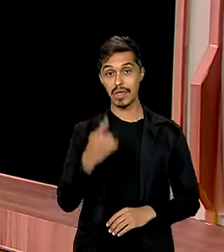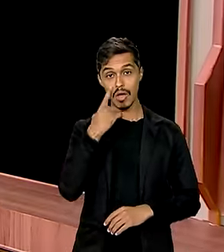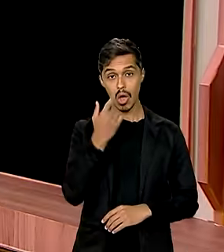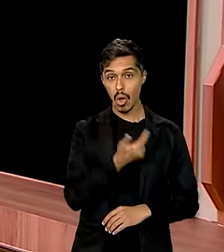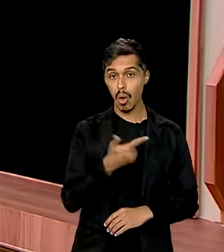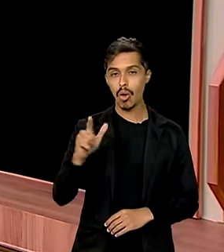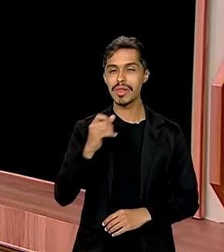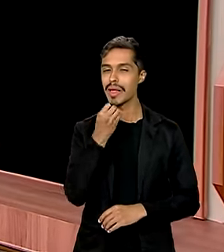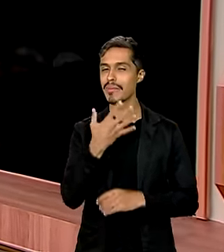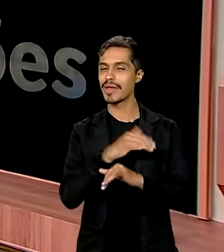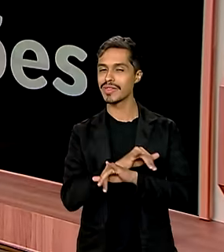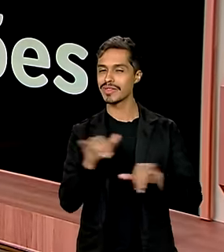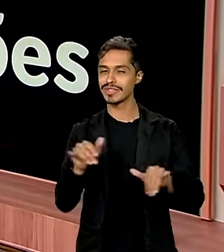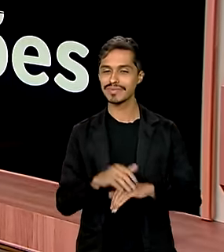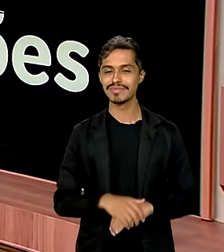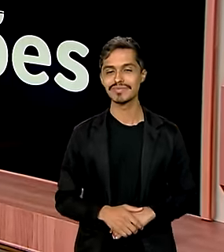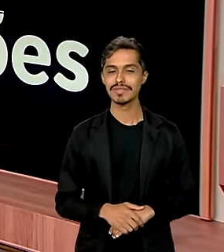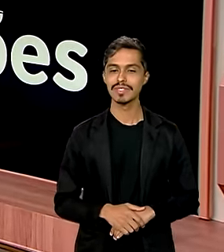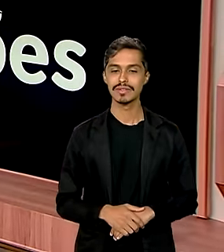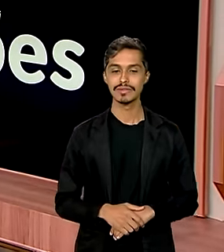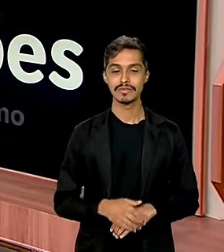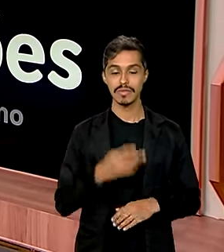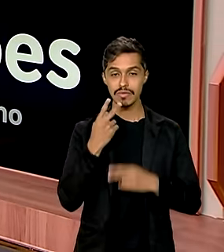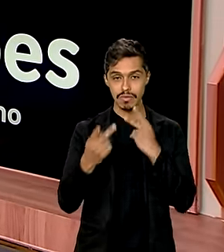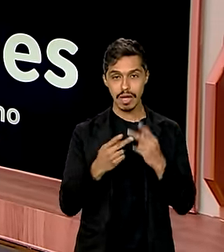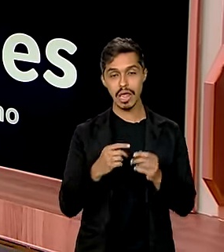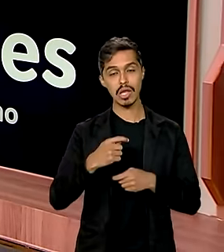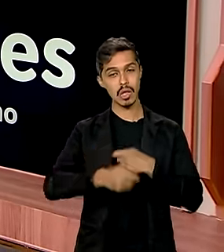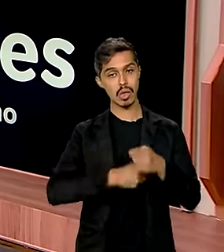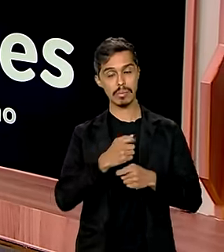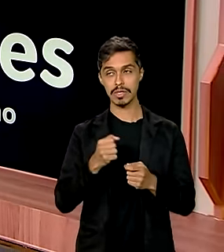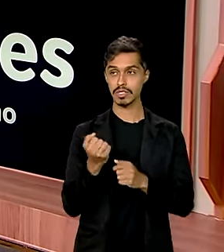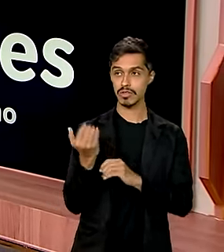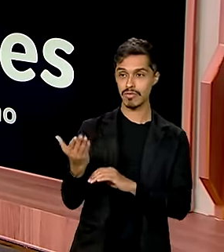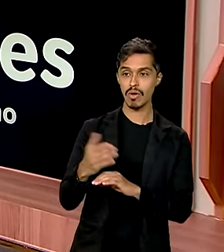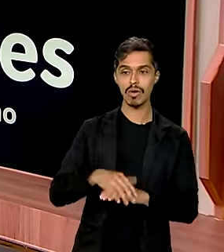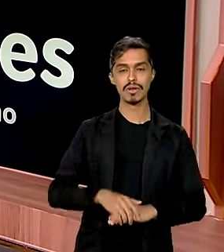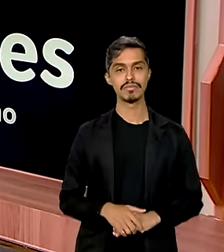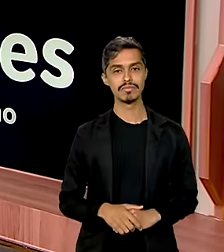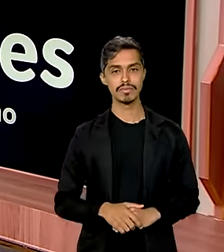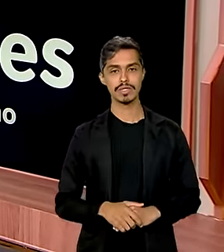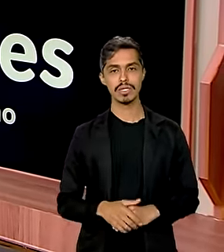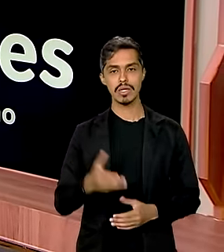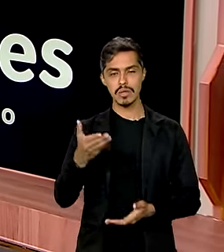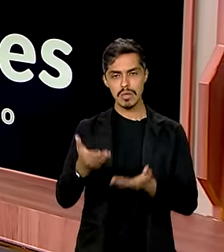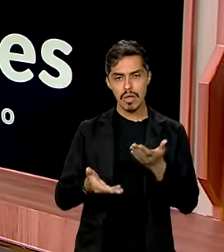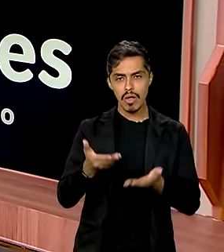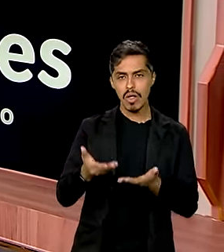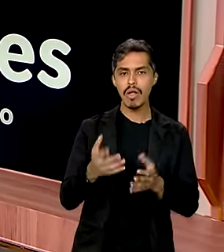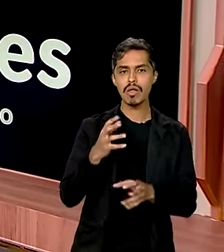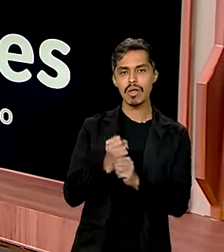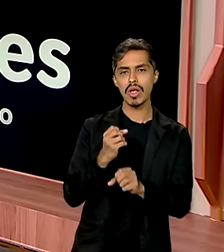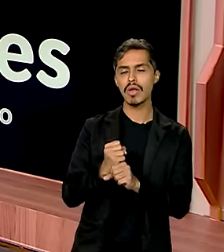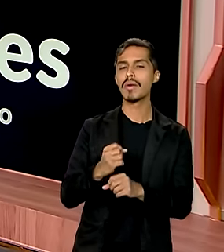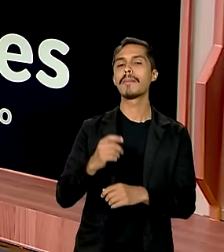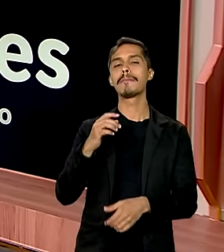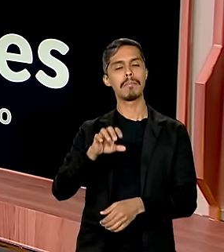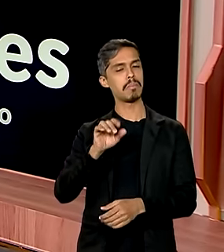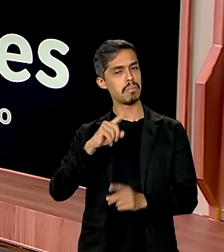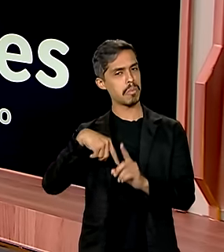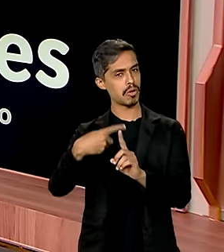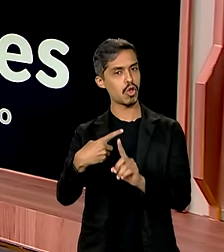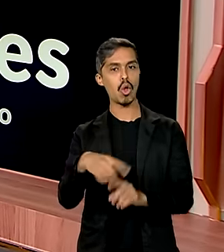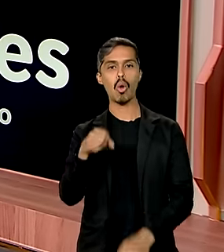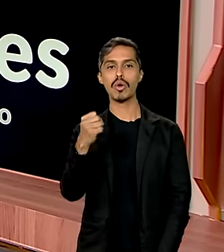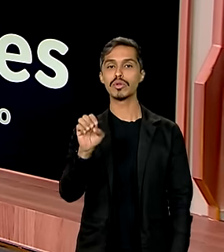outra boa notícia da semana? Agora vamos falar de comércio exterior. A balança comercial brasileira registrou saldo positivo de